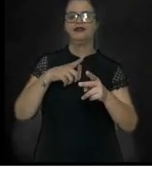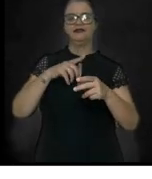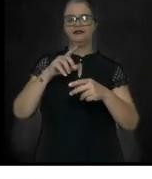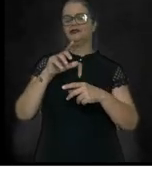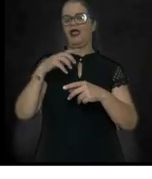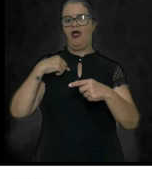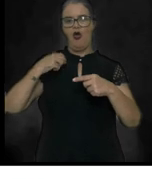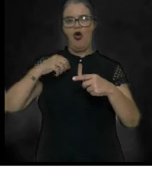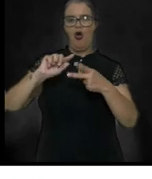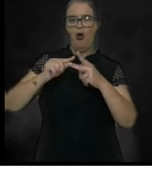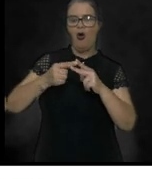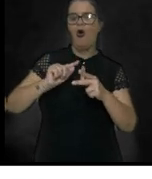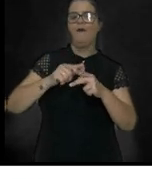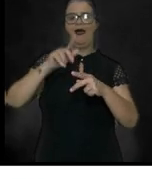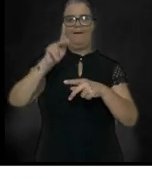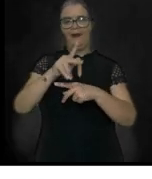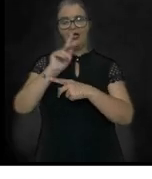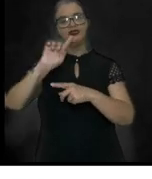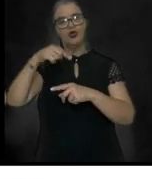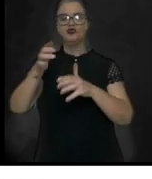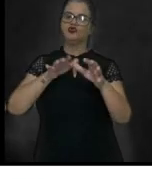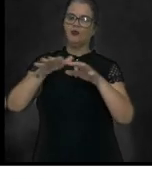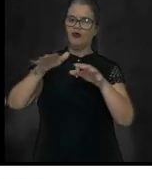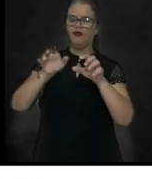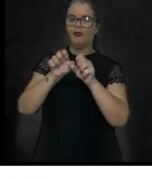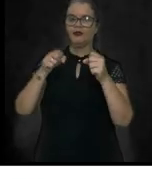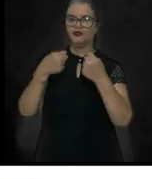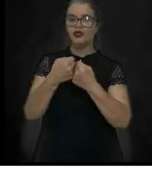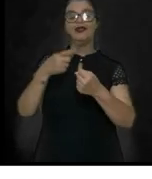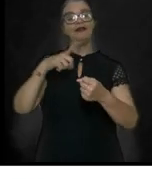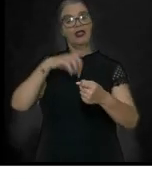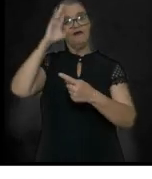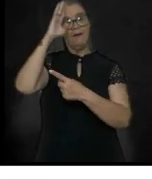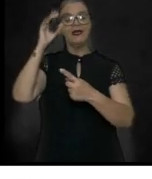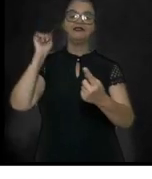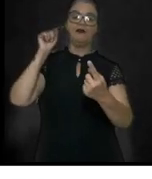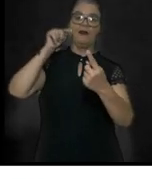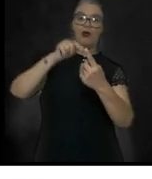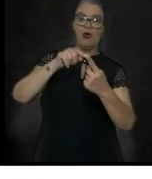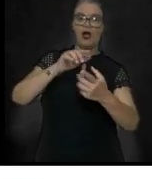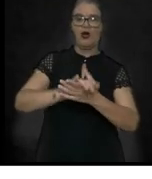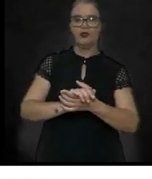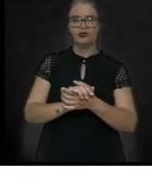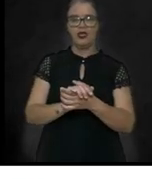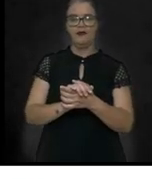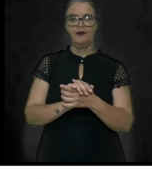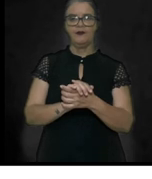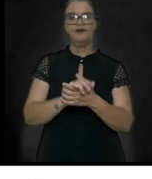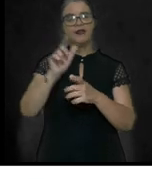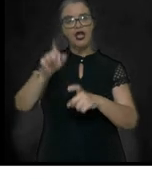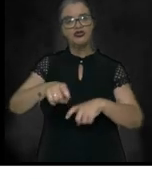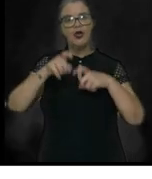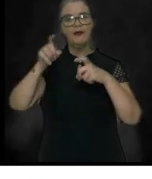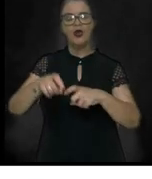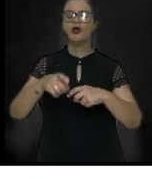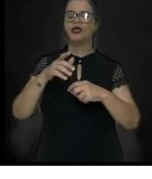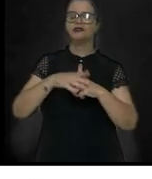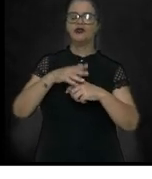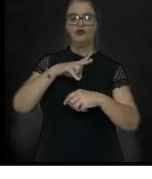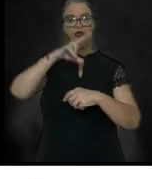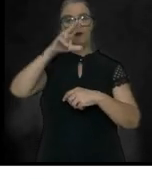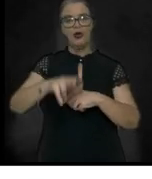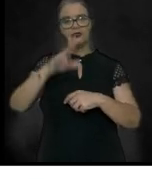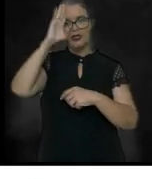sociais. Teve como principal causa a exploração de Portugal, principalmente no